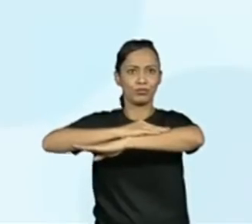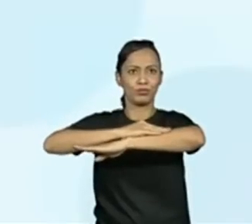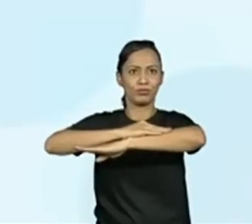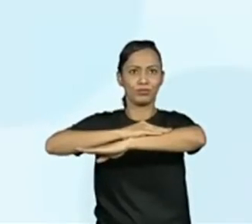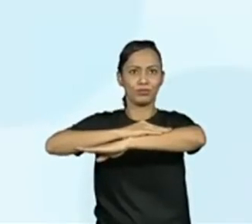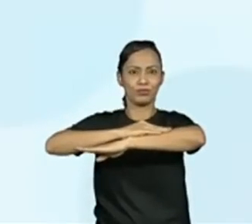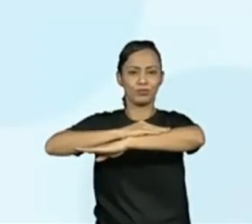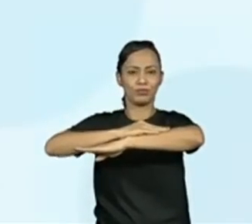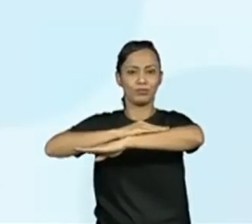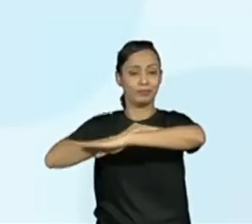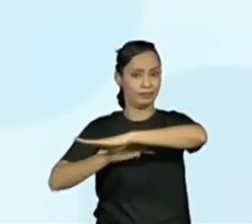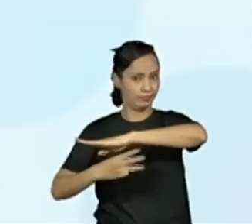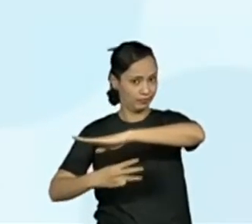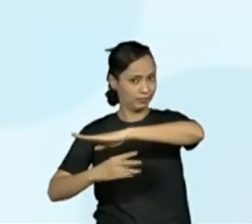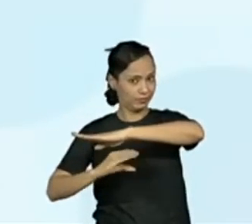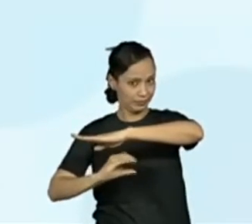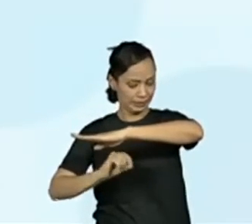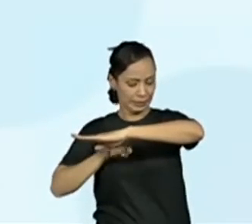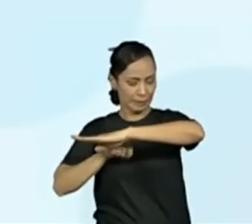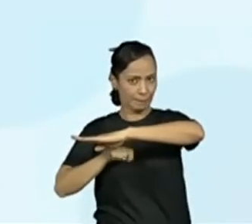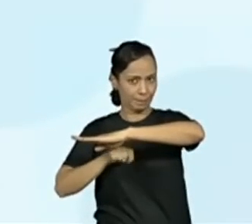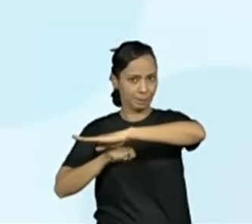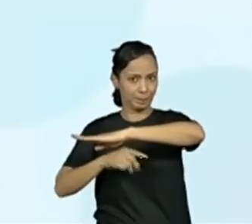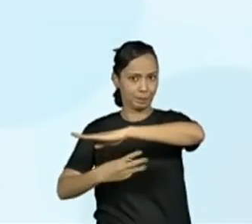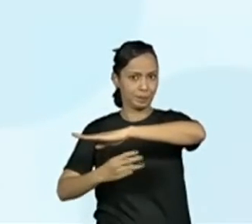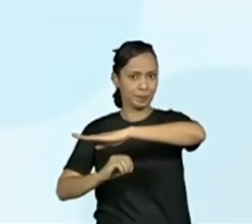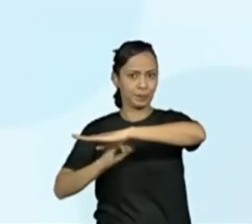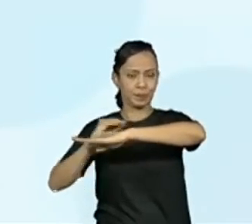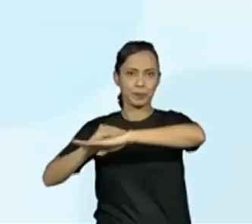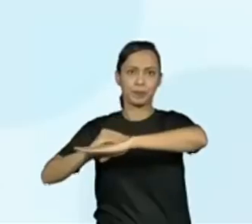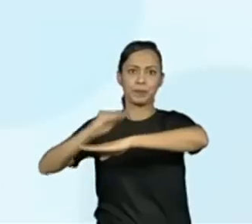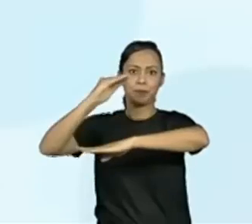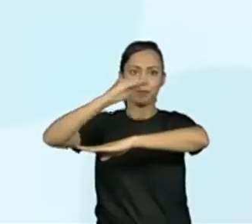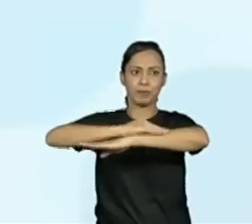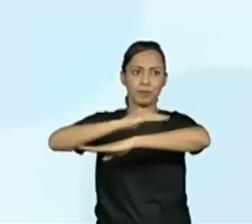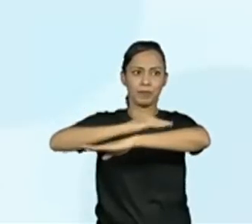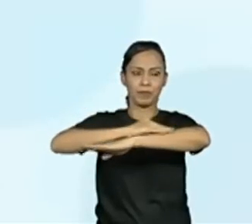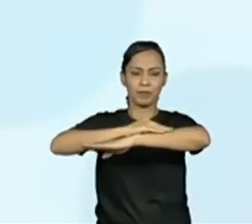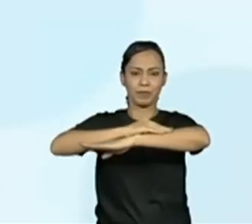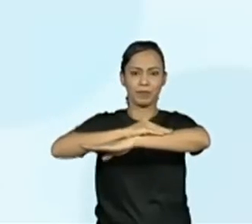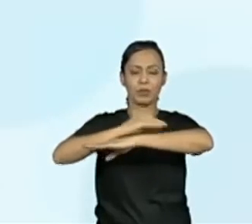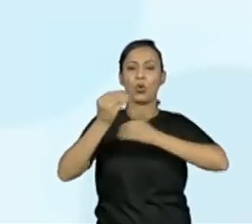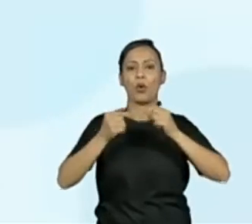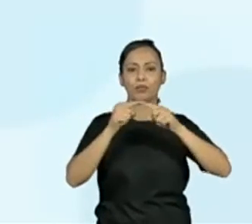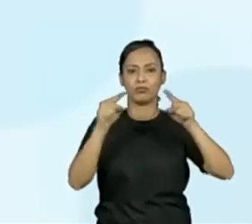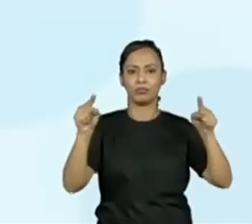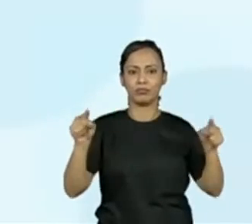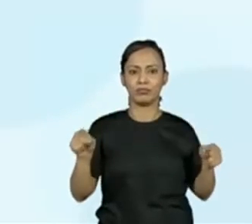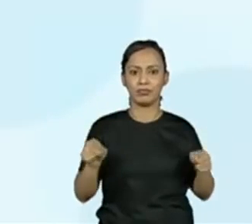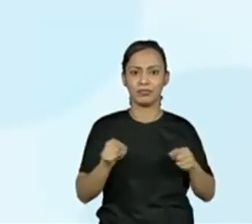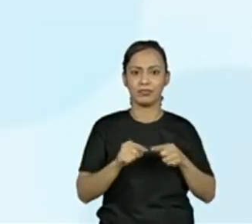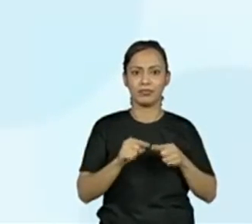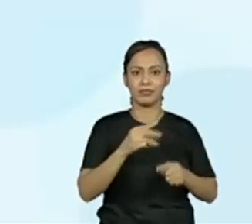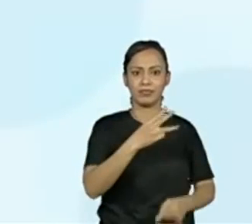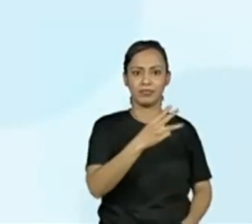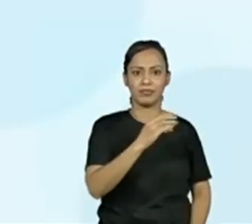30. Então, 30 menos 10, 30.